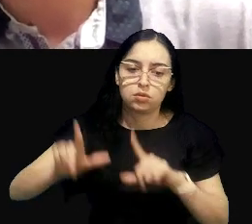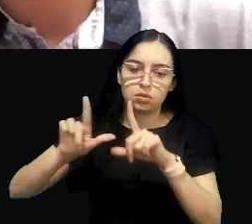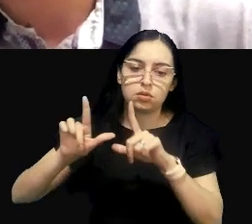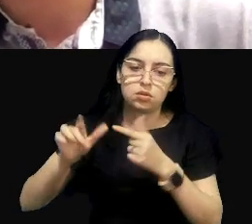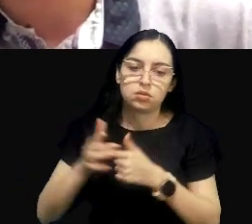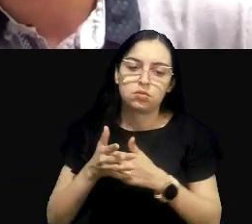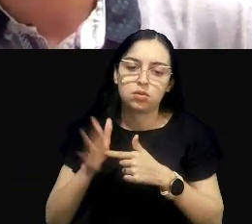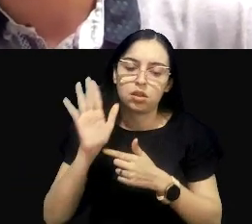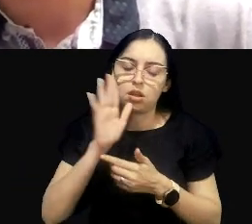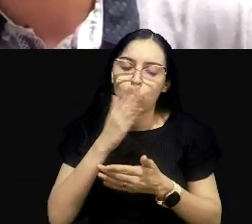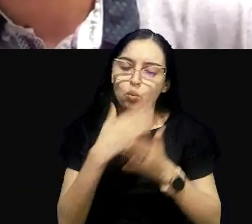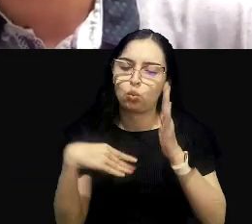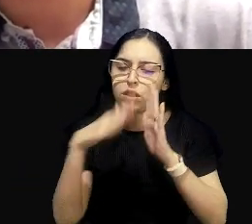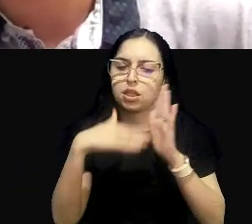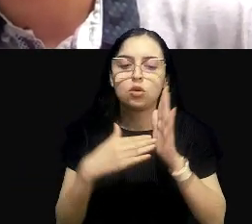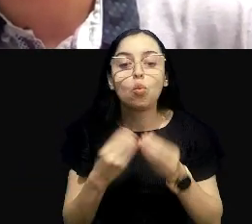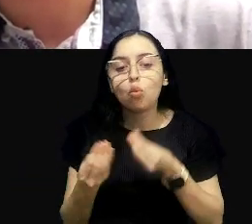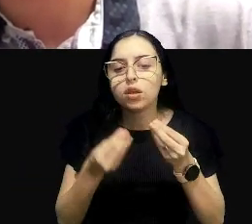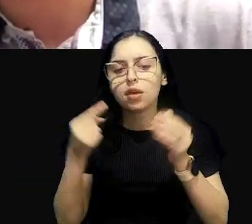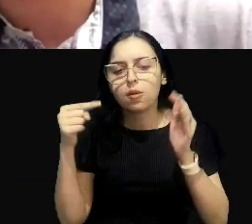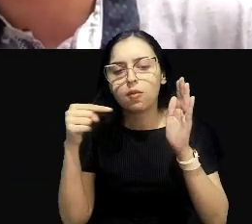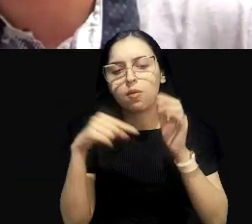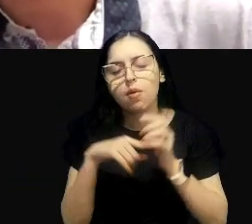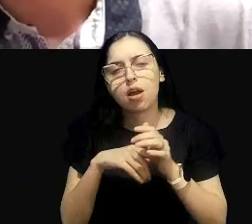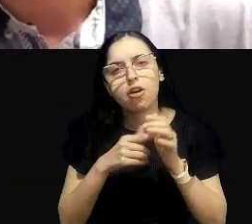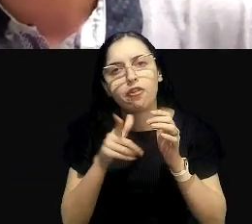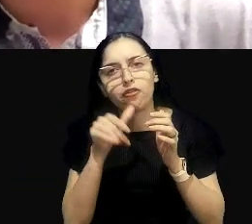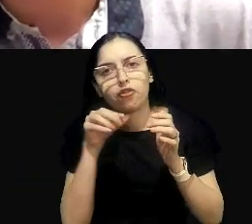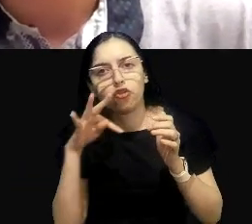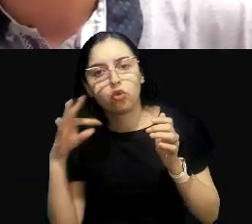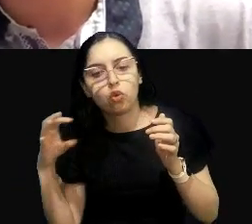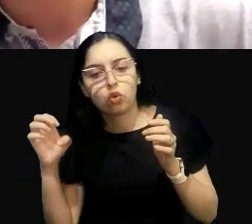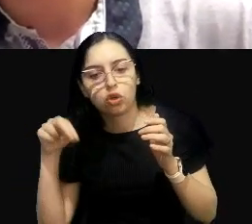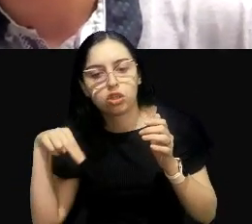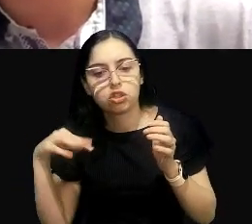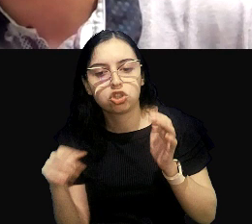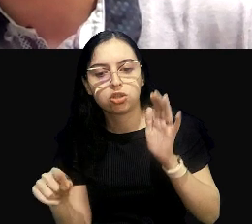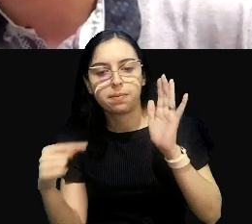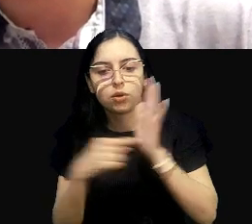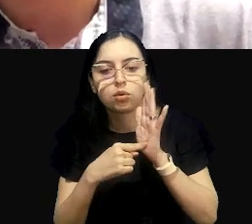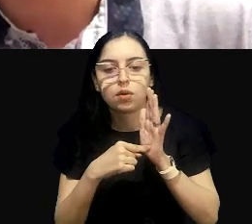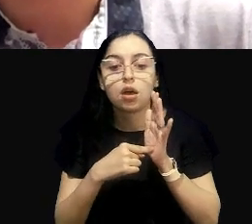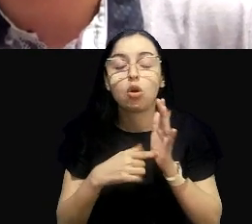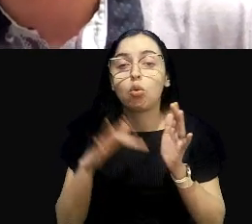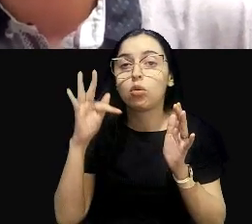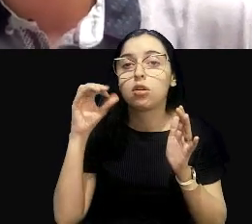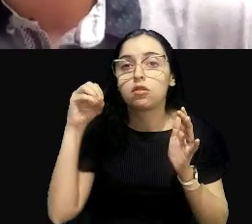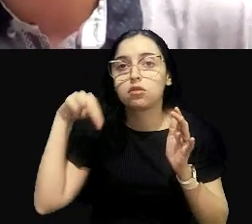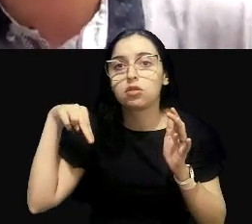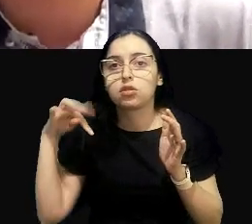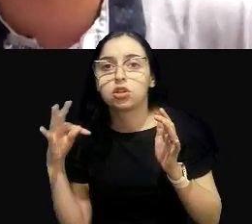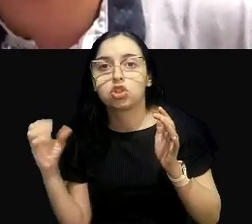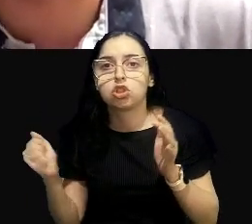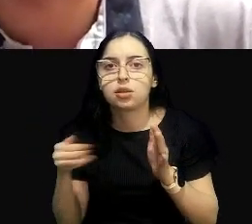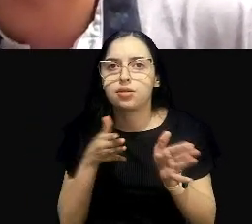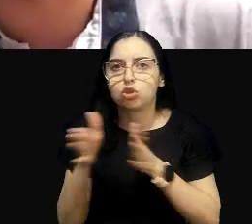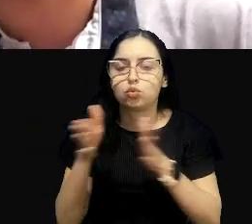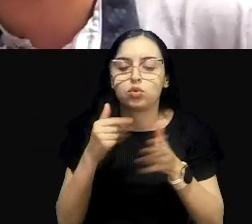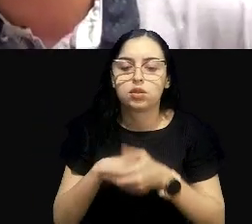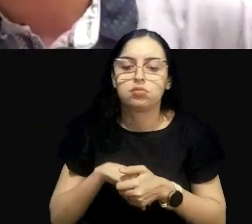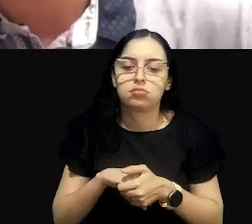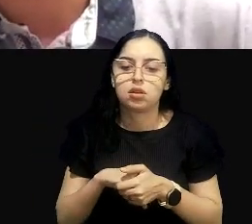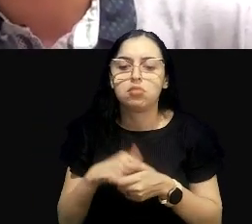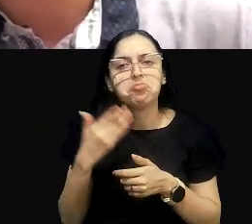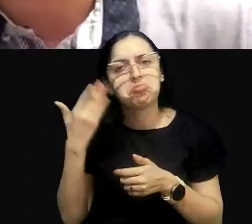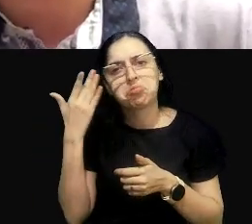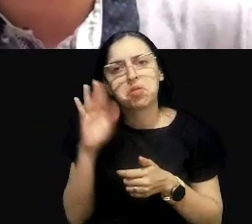ilustro o que seria uma fonte pontual, o que seria uma fonte difusa. Provavelmente vocês já viram isso em algum momento, ou para aqueles que não estão